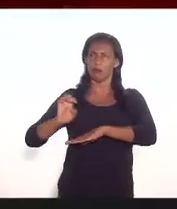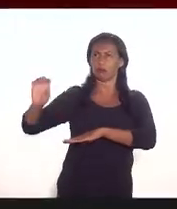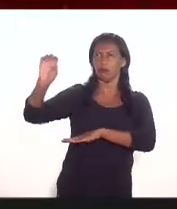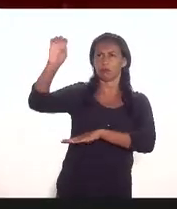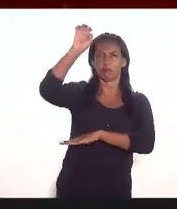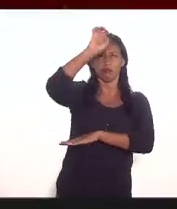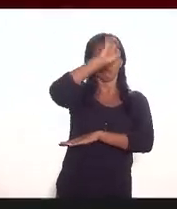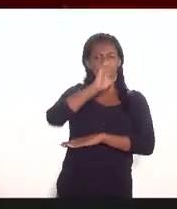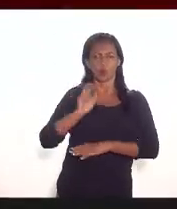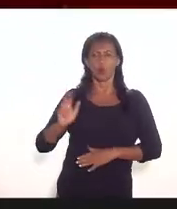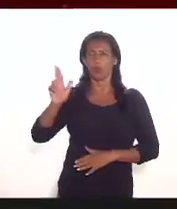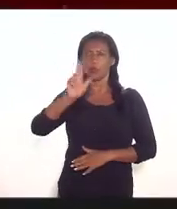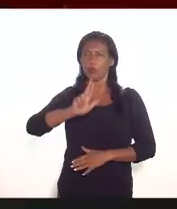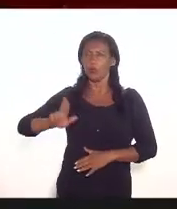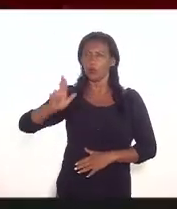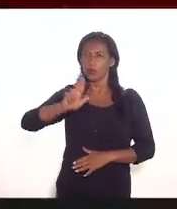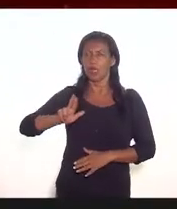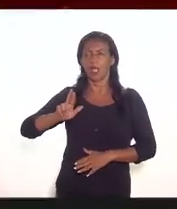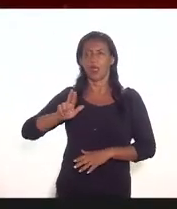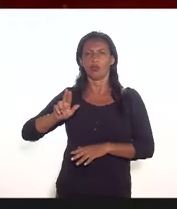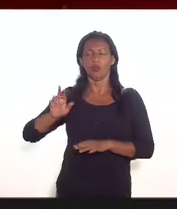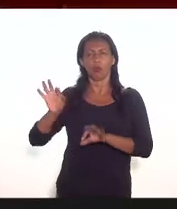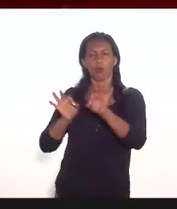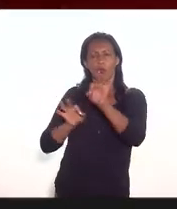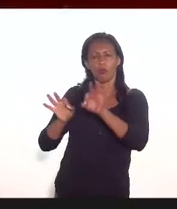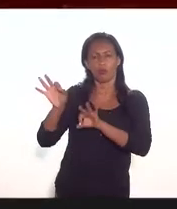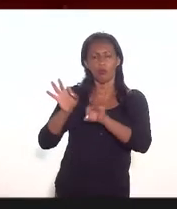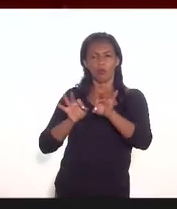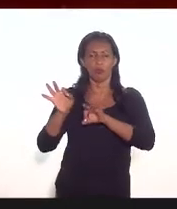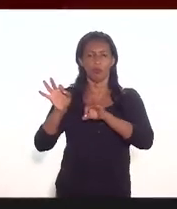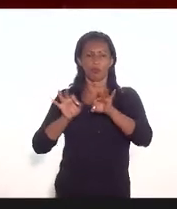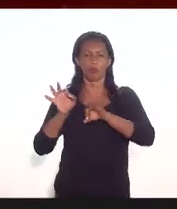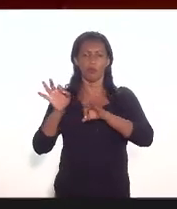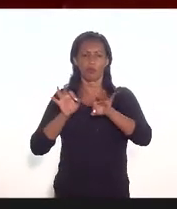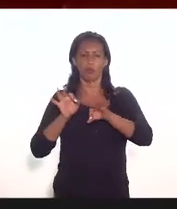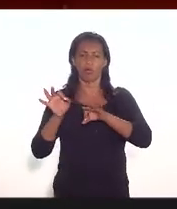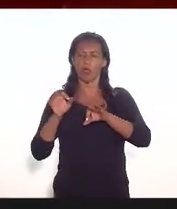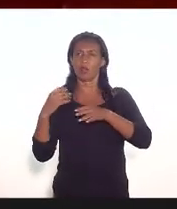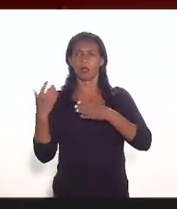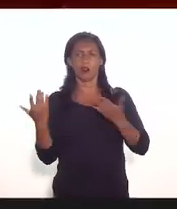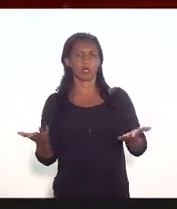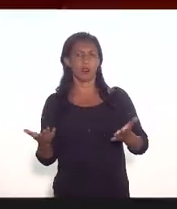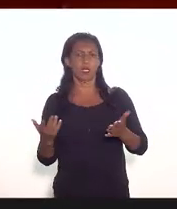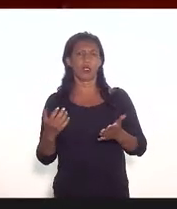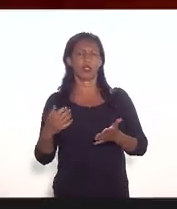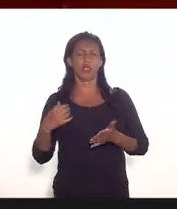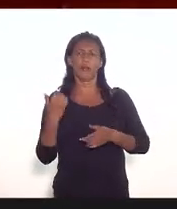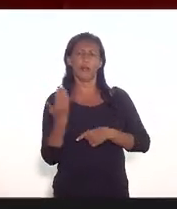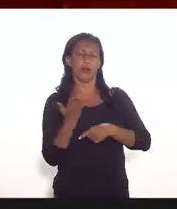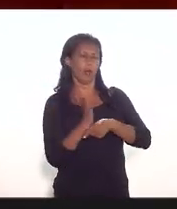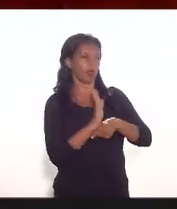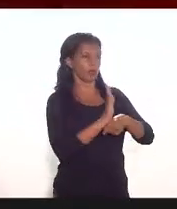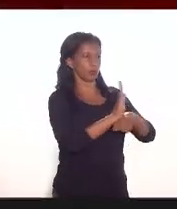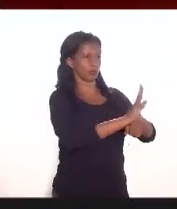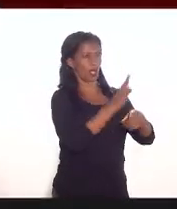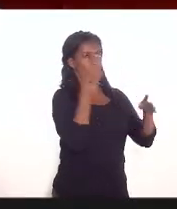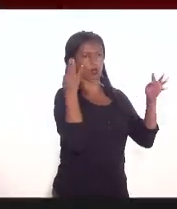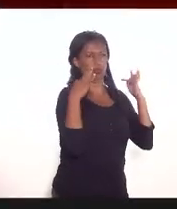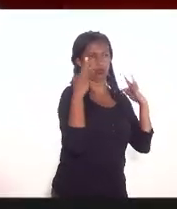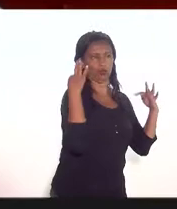usado como forma de interiorizar seja para apoiar o turismo seja para